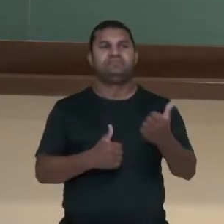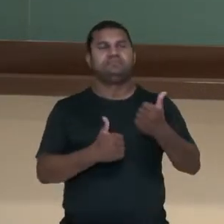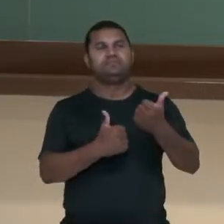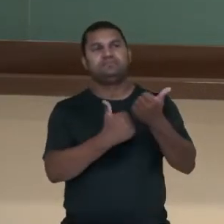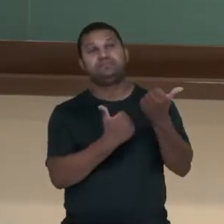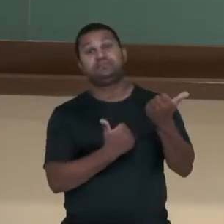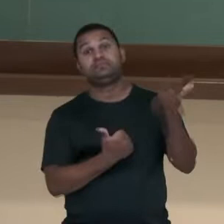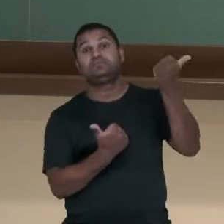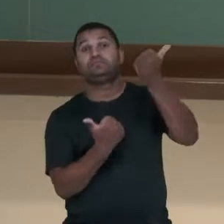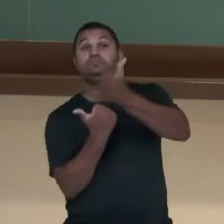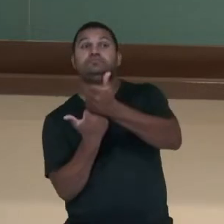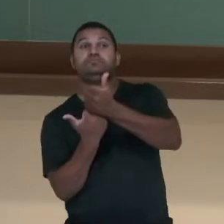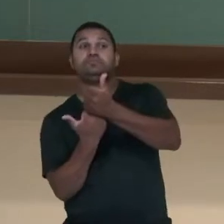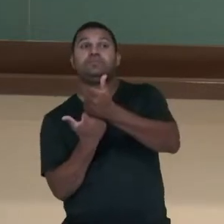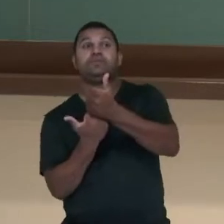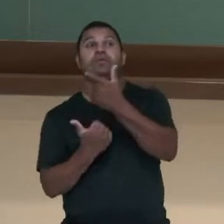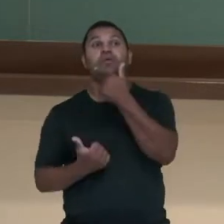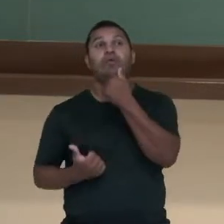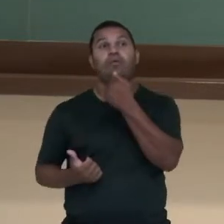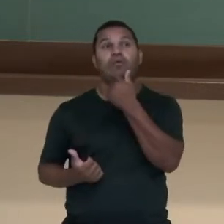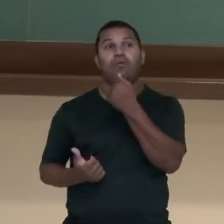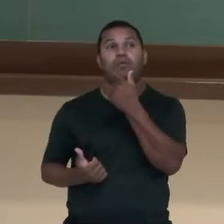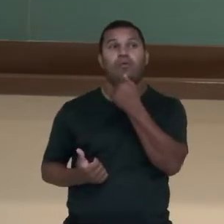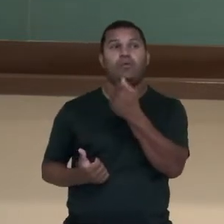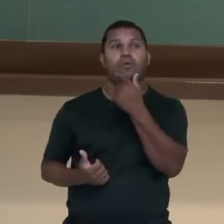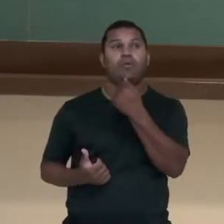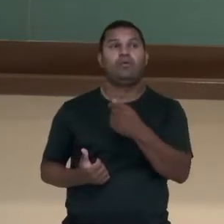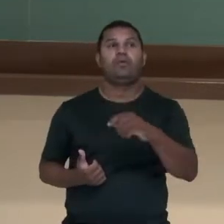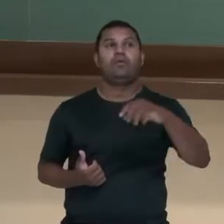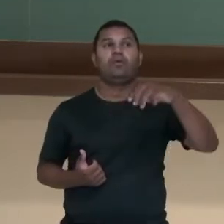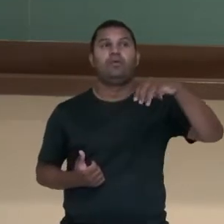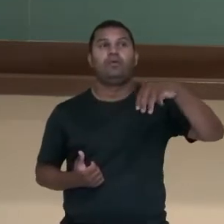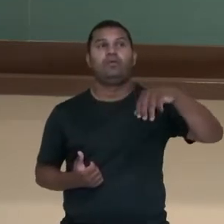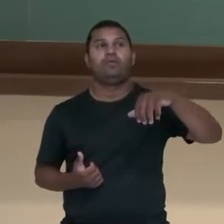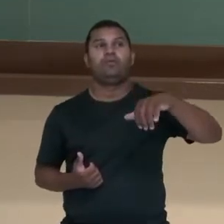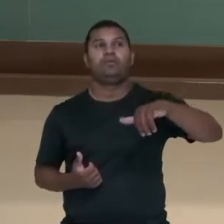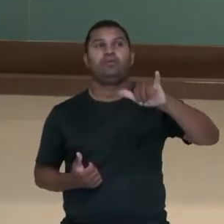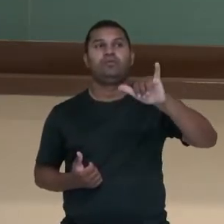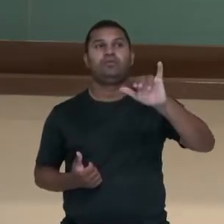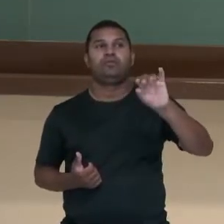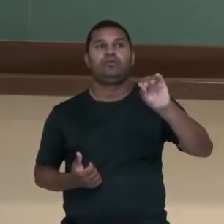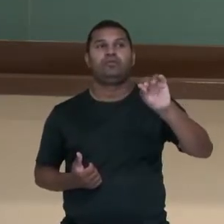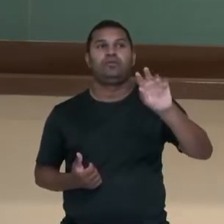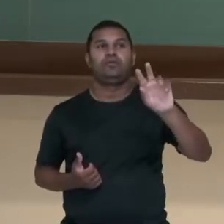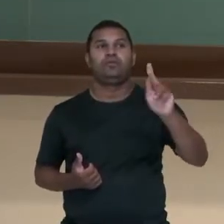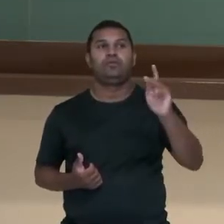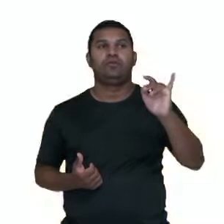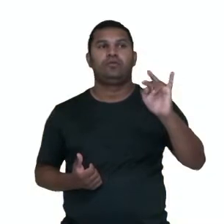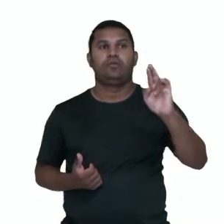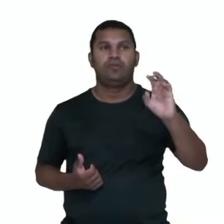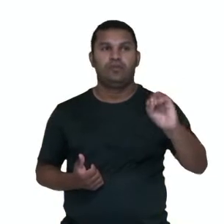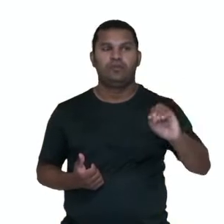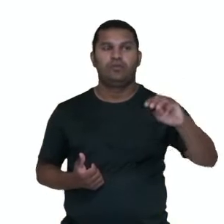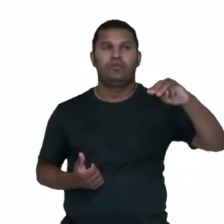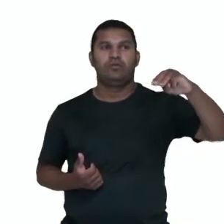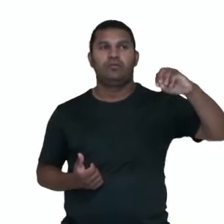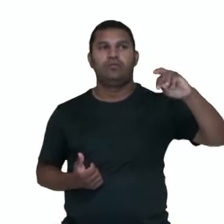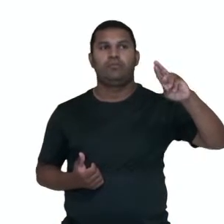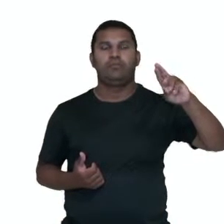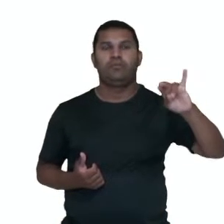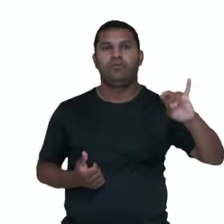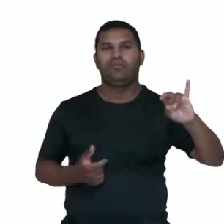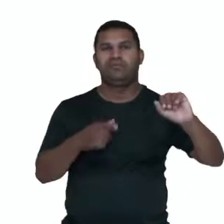substituirá Yoshiro Mori, que renunciou após comentários machistas. A japonesa Seiko Hashimoto, que